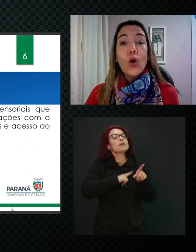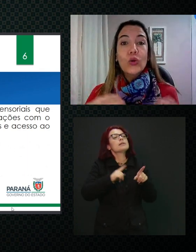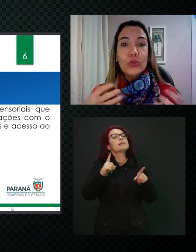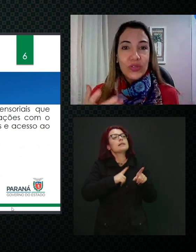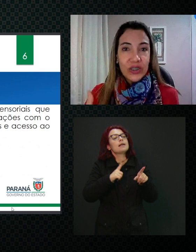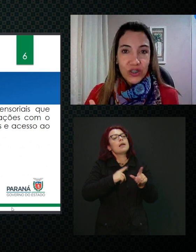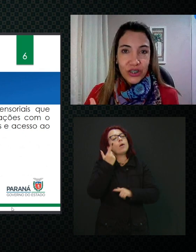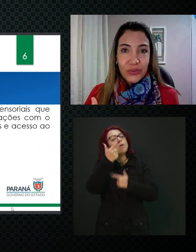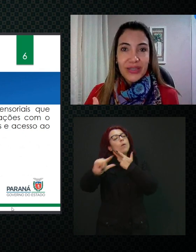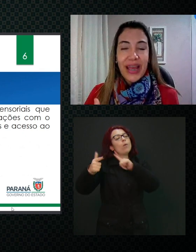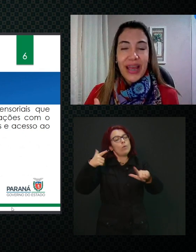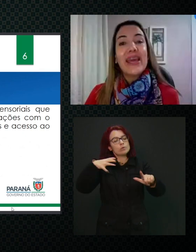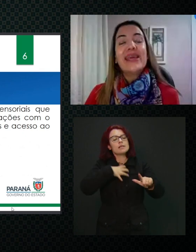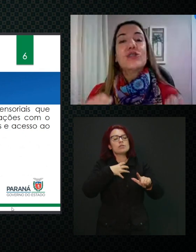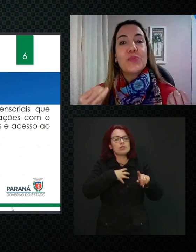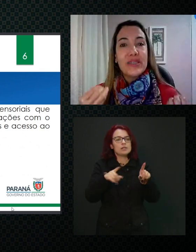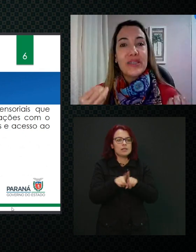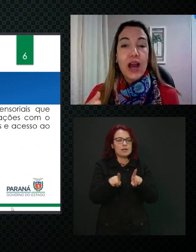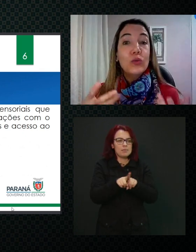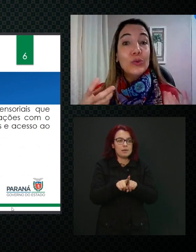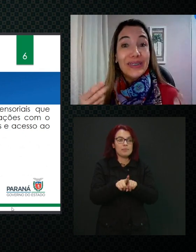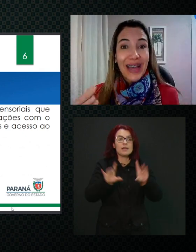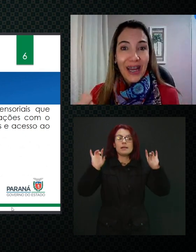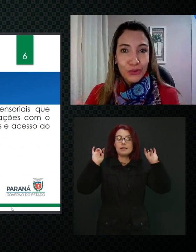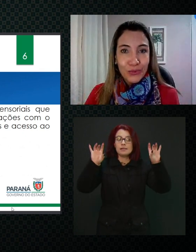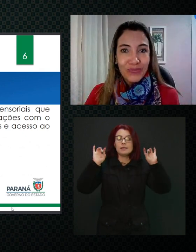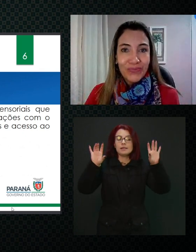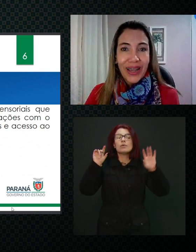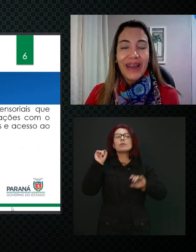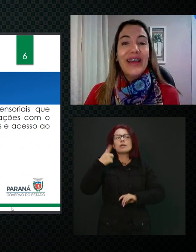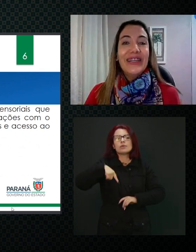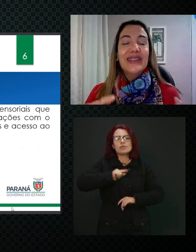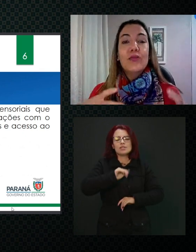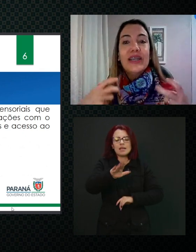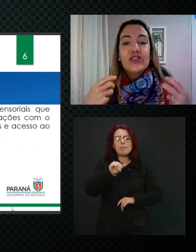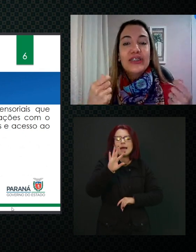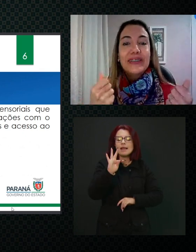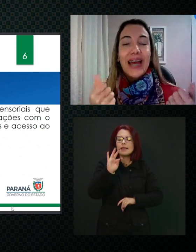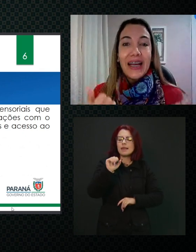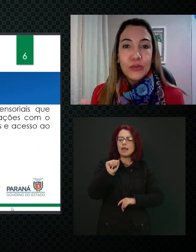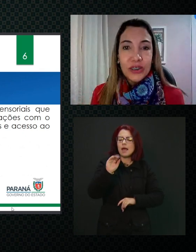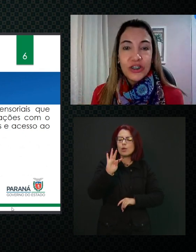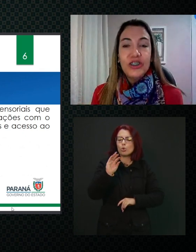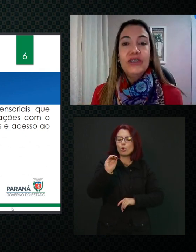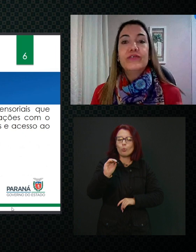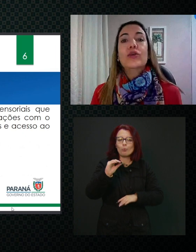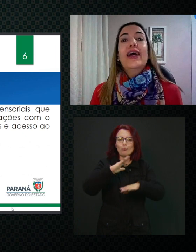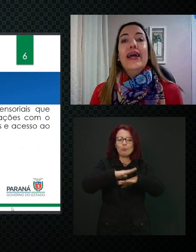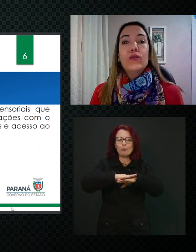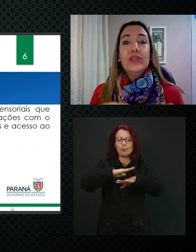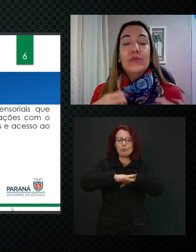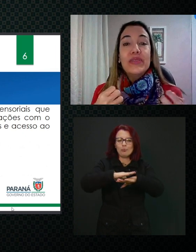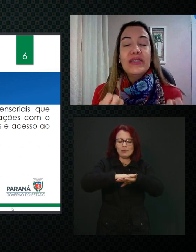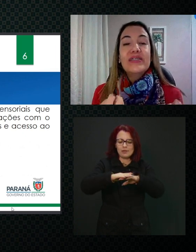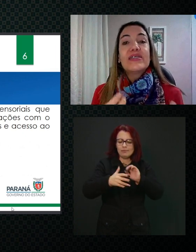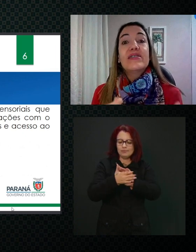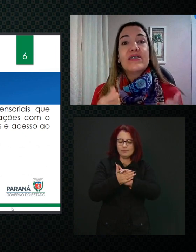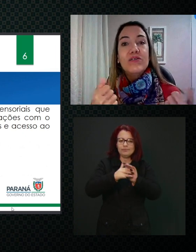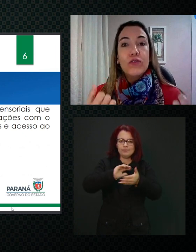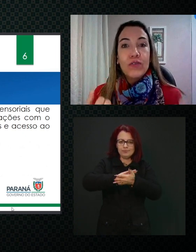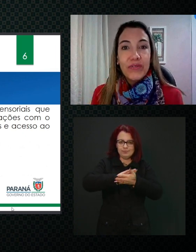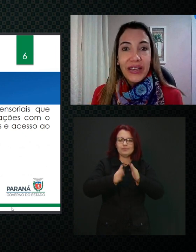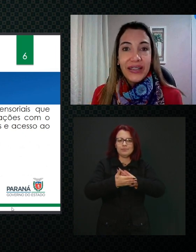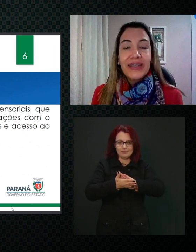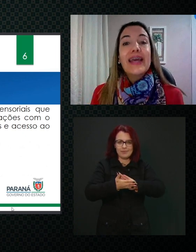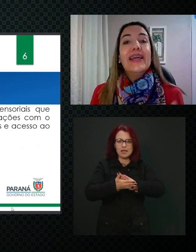outros sentidos, em especial o tato, né. Então, este tato ativo, o que precisa se